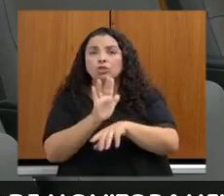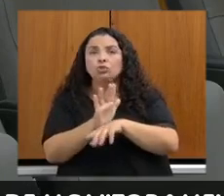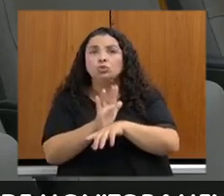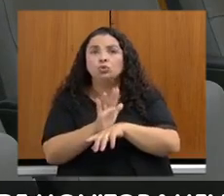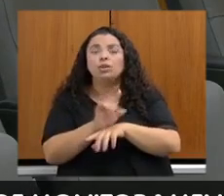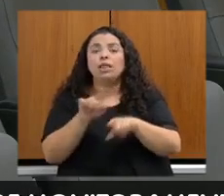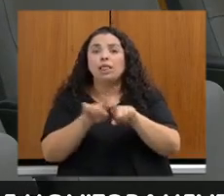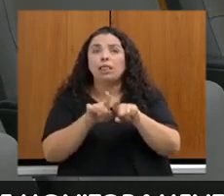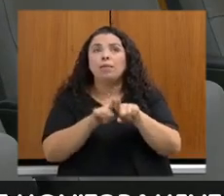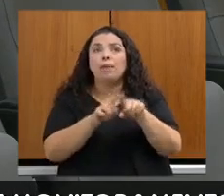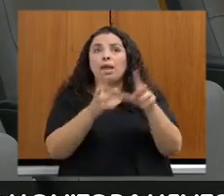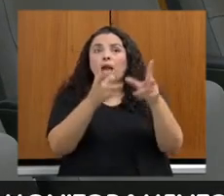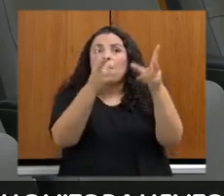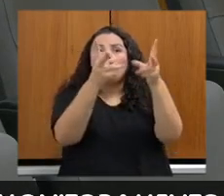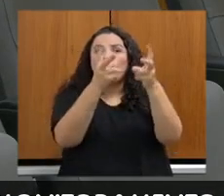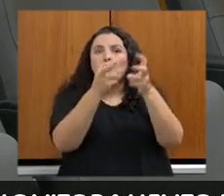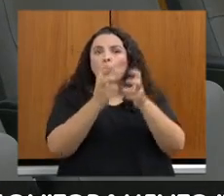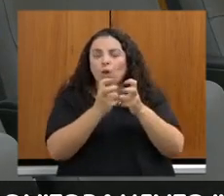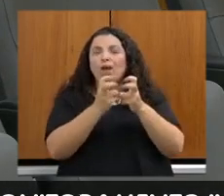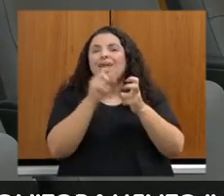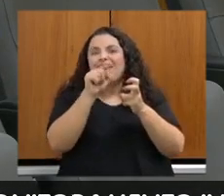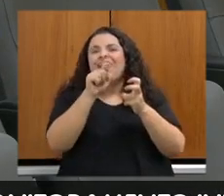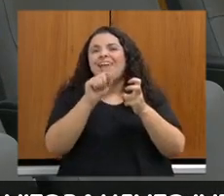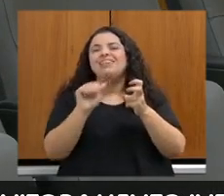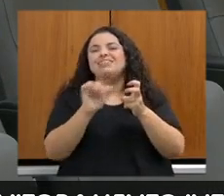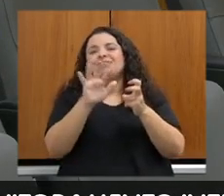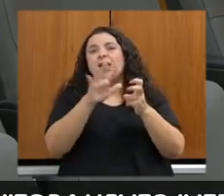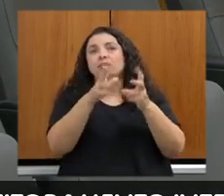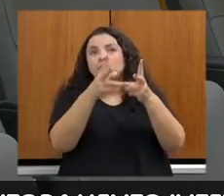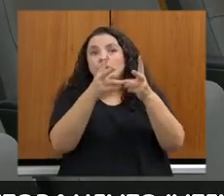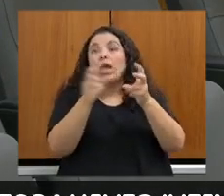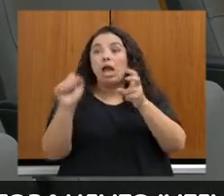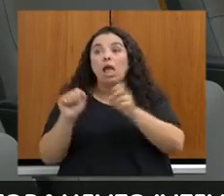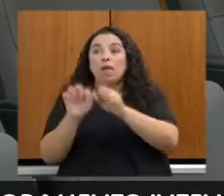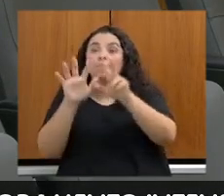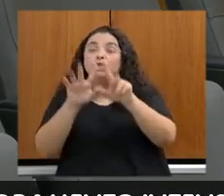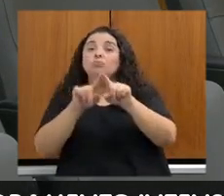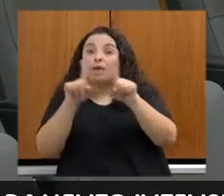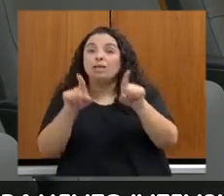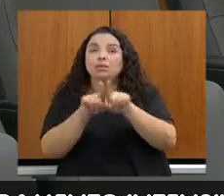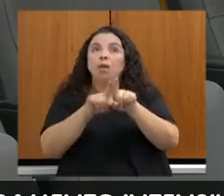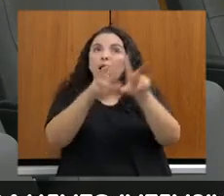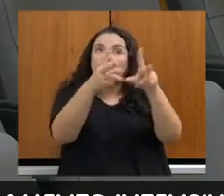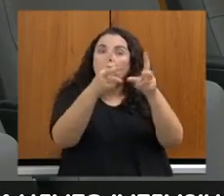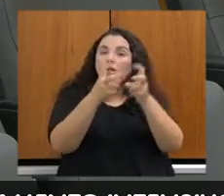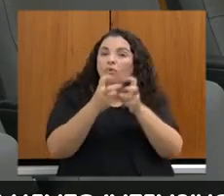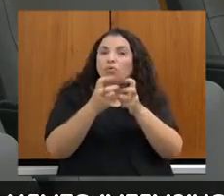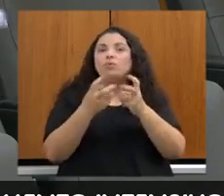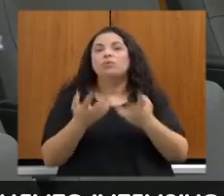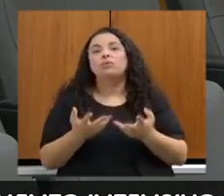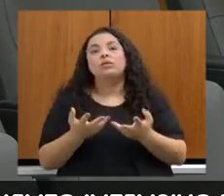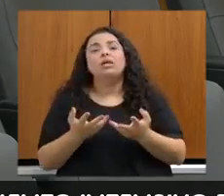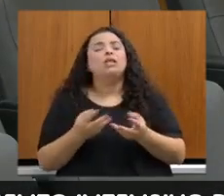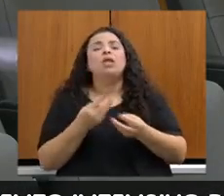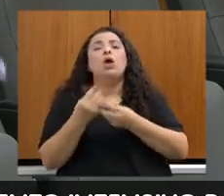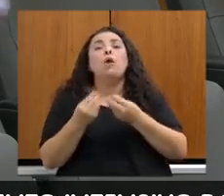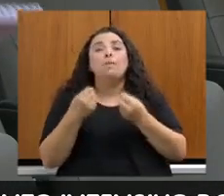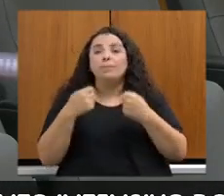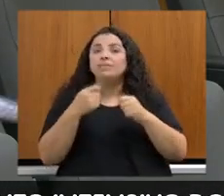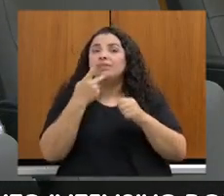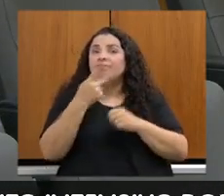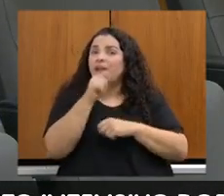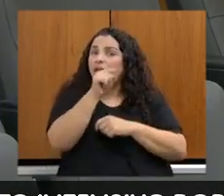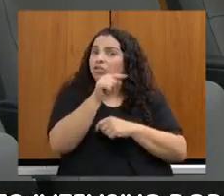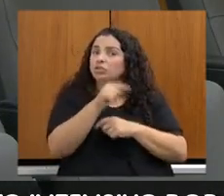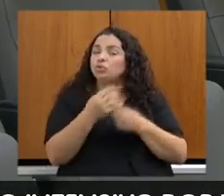gás também no meio ambiente, que é altíssima. Então, eu primo, eu creio que tem que ser evidenciado